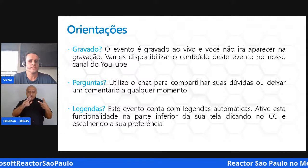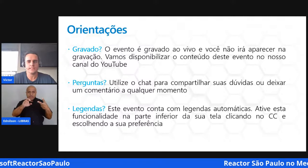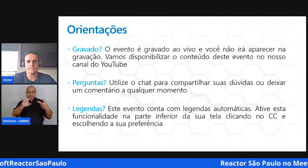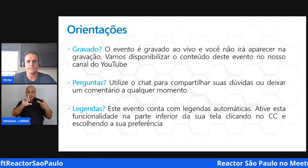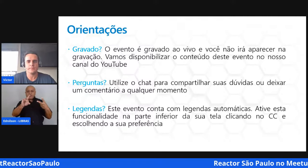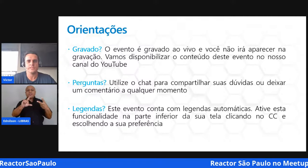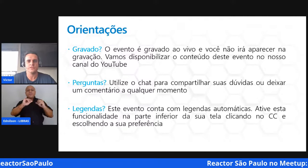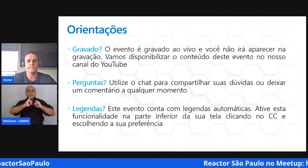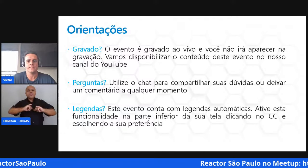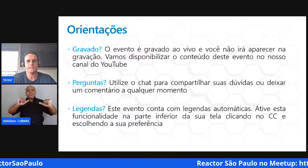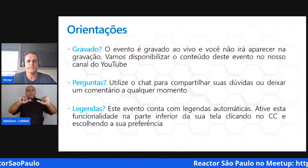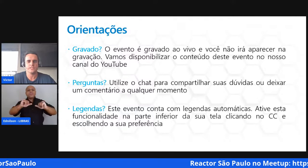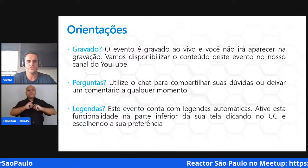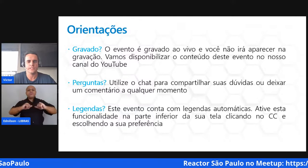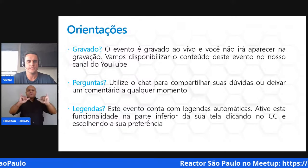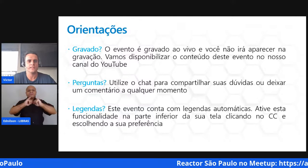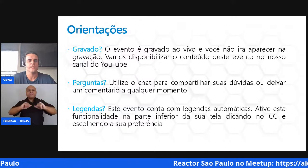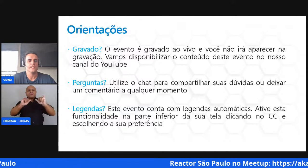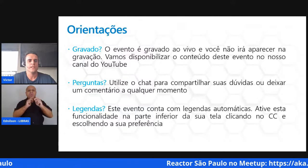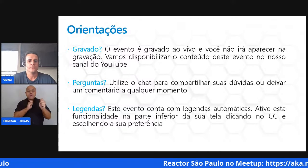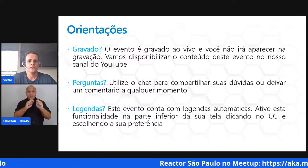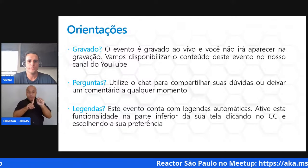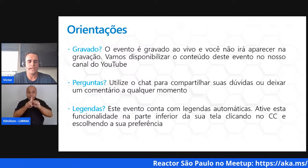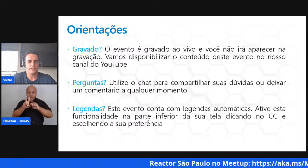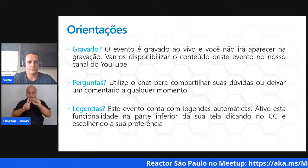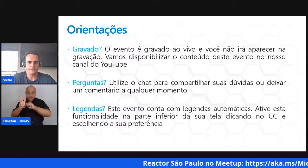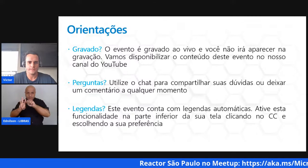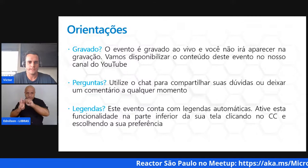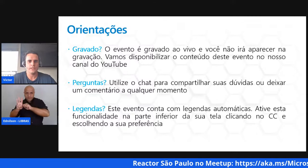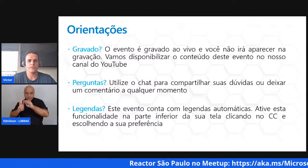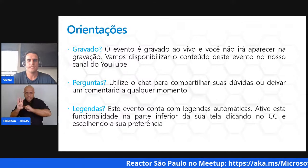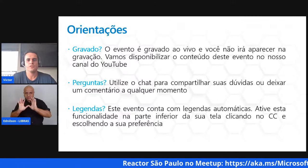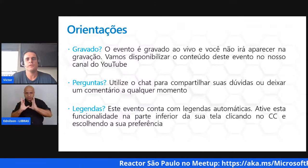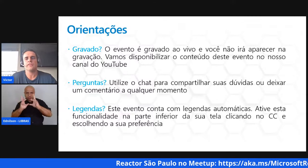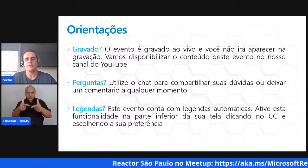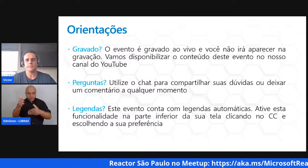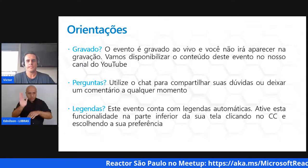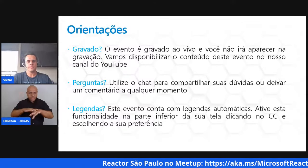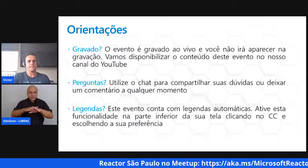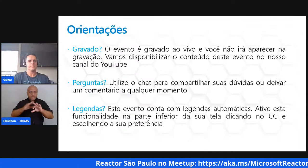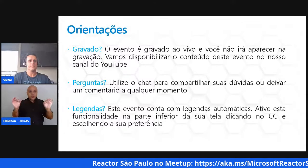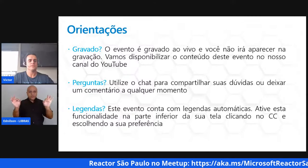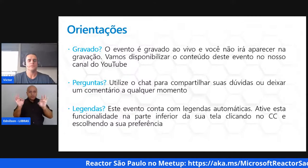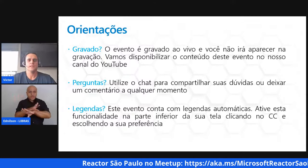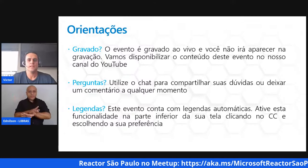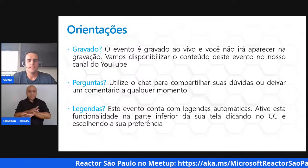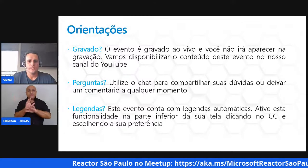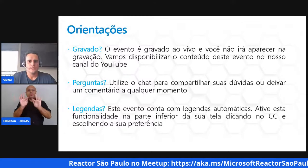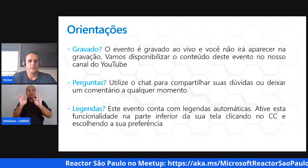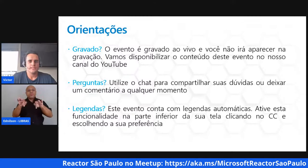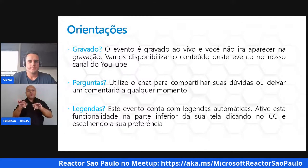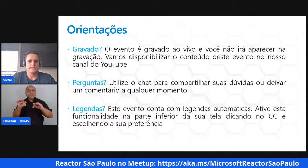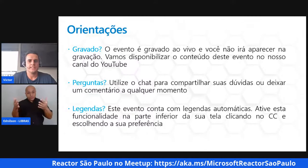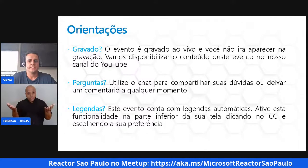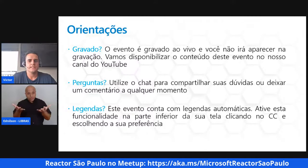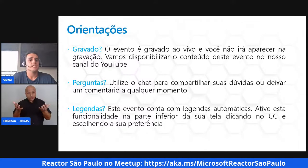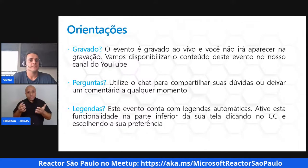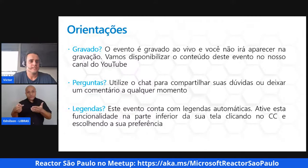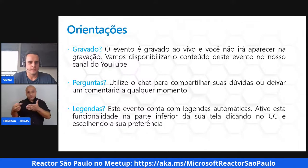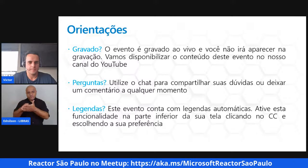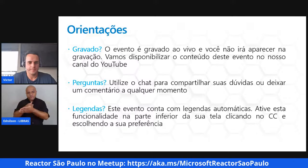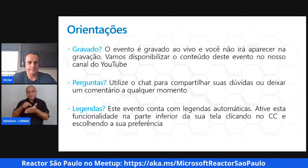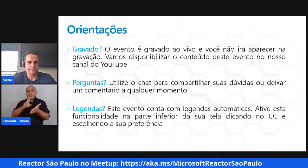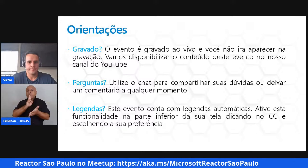todas as informações e sessões do Reactor. E ao término do evento, peço que respondam nossa pesquisa de